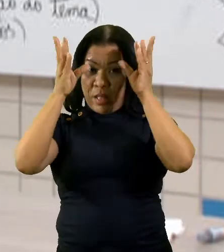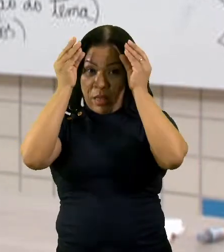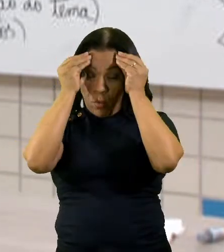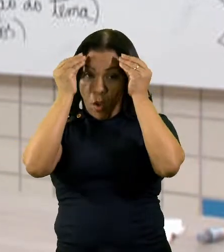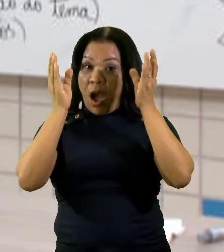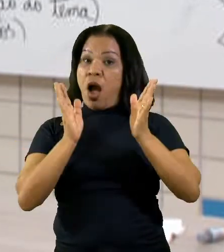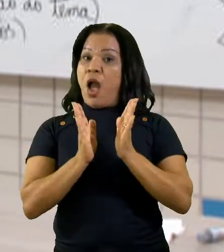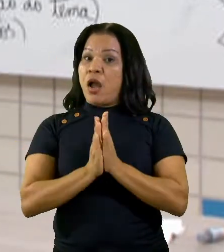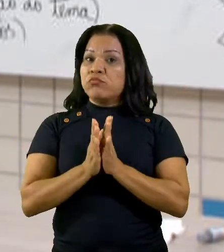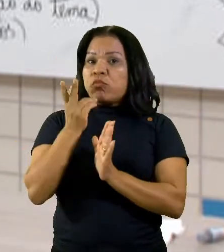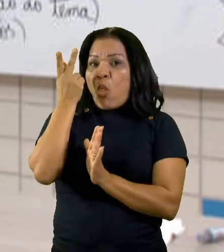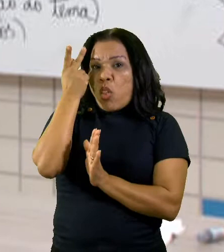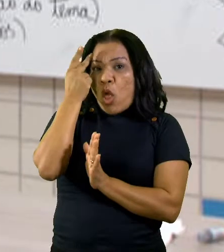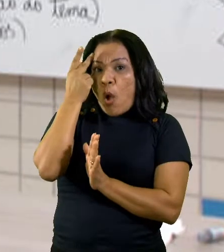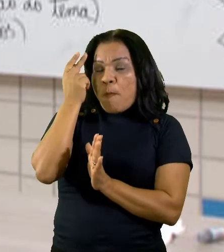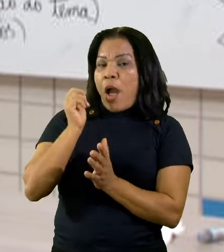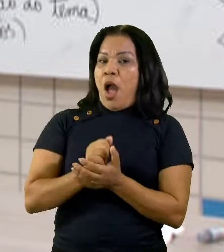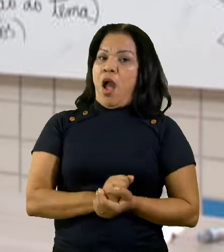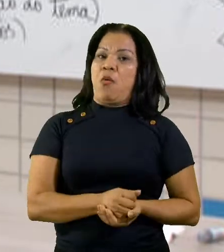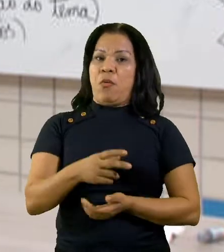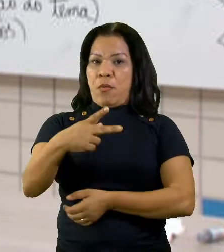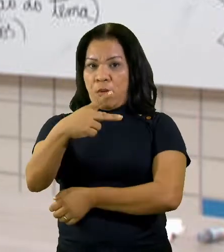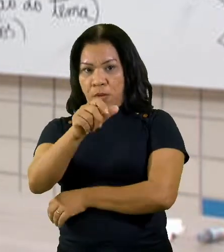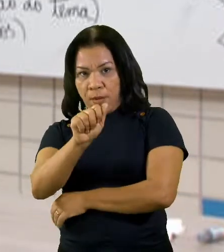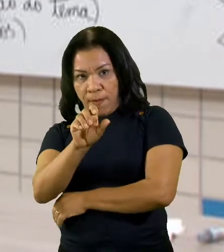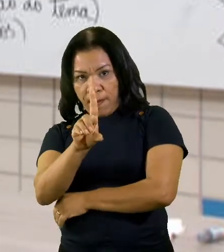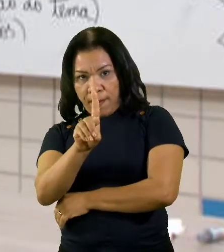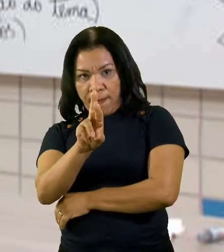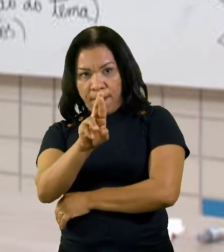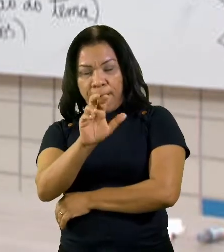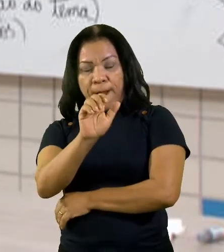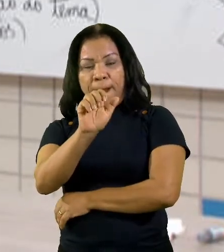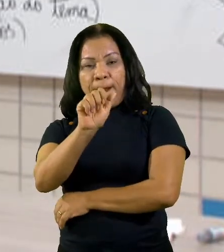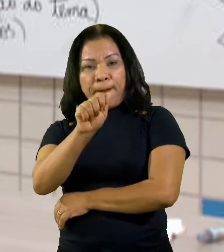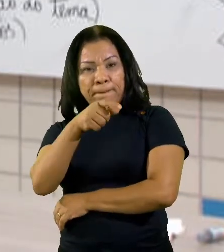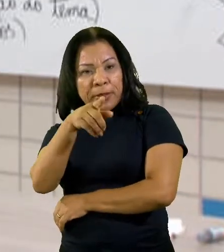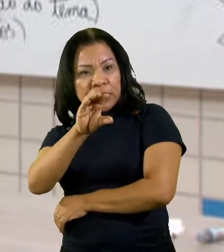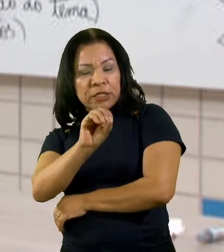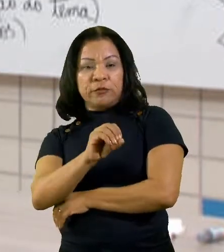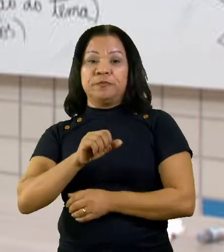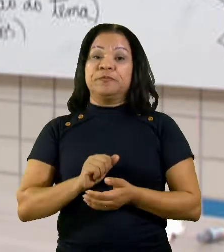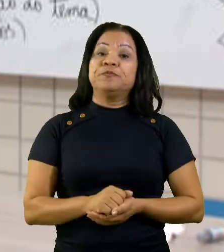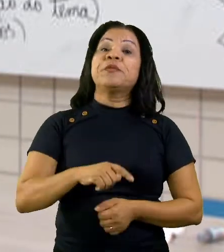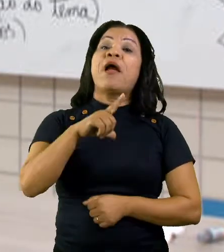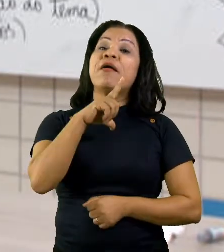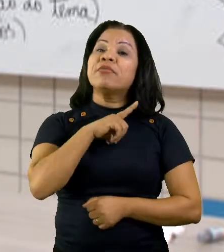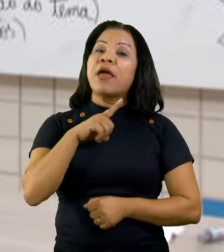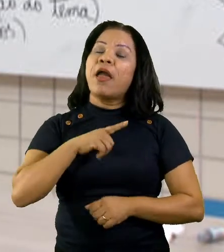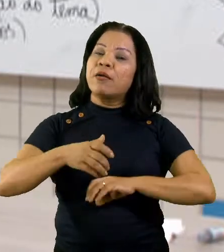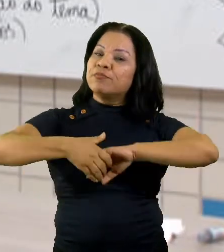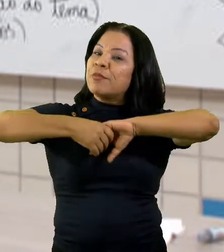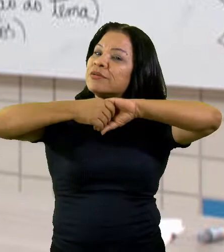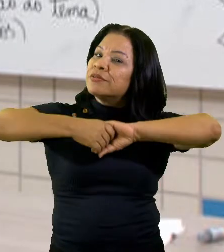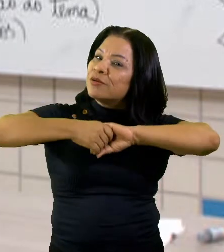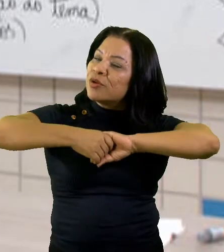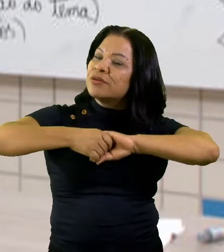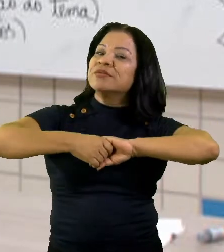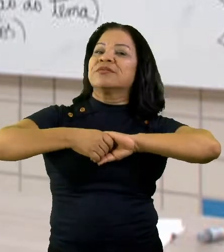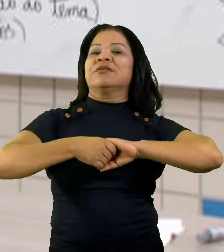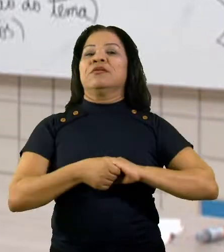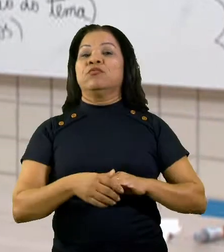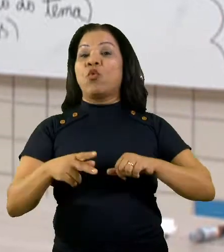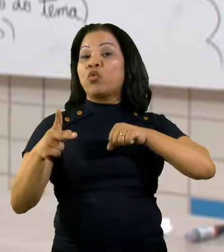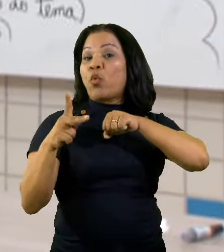padrão. Ela tem a saudação inicial, que é feita com os pronomes de tratamento. O